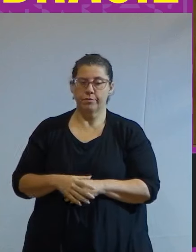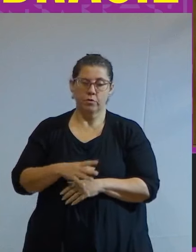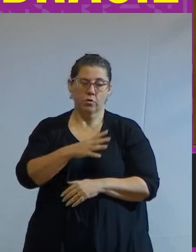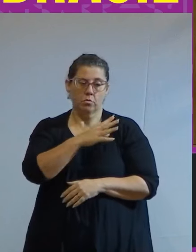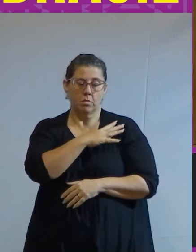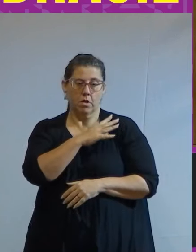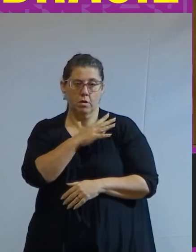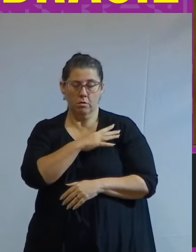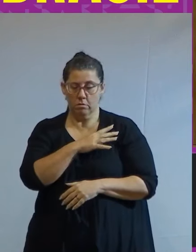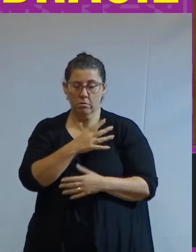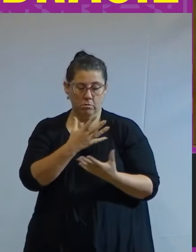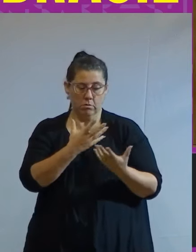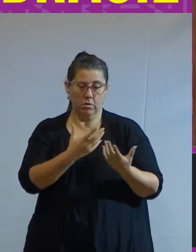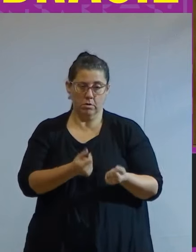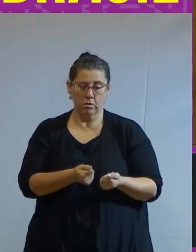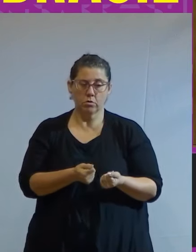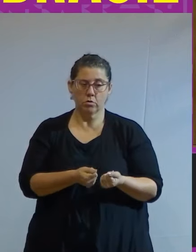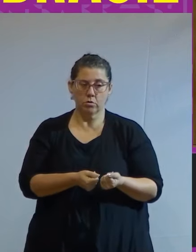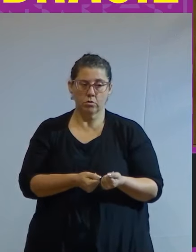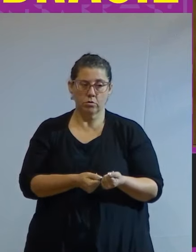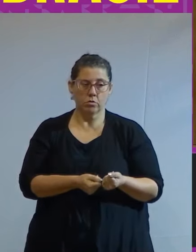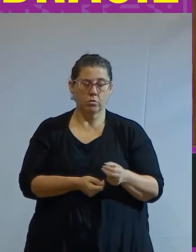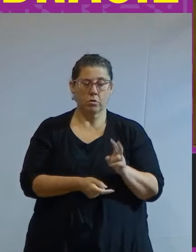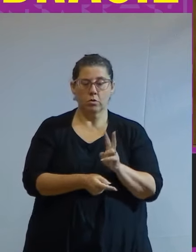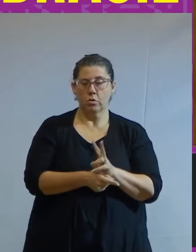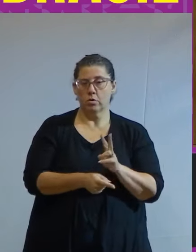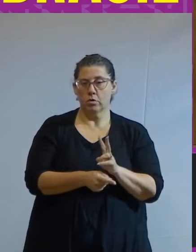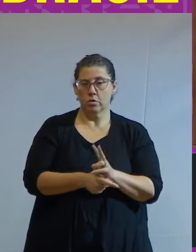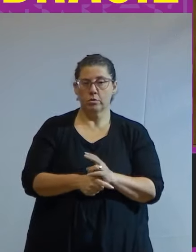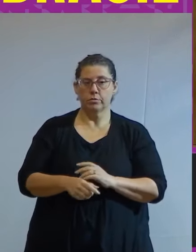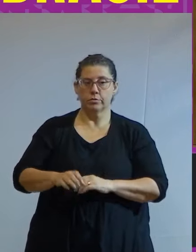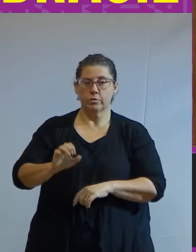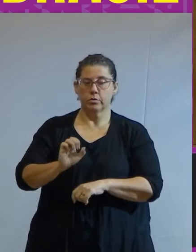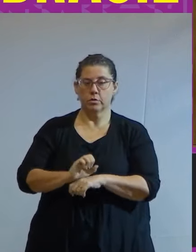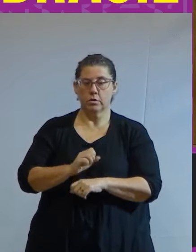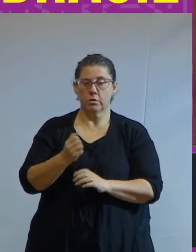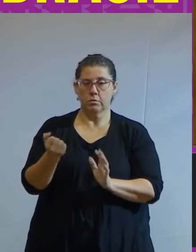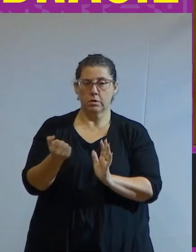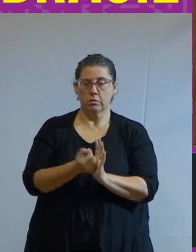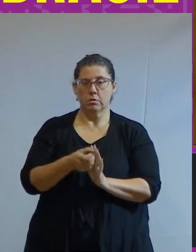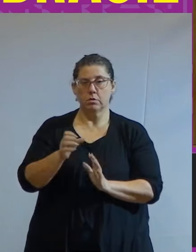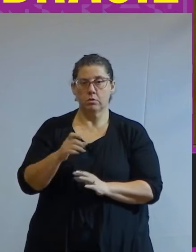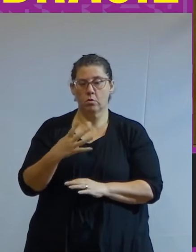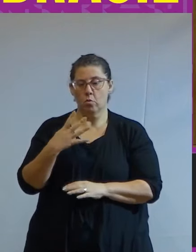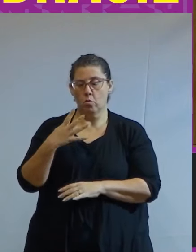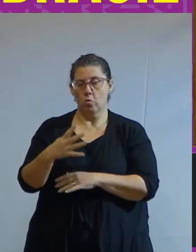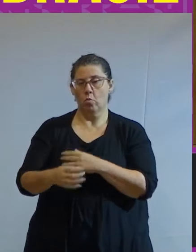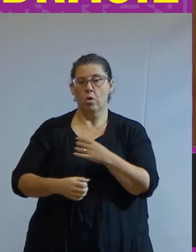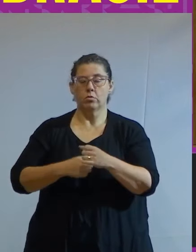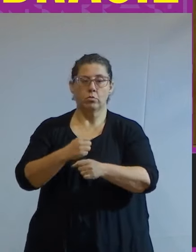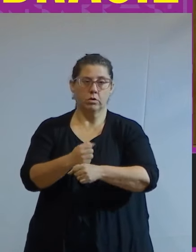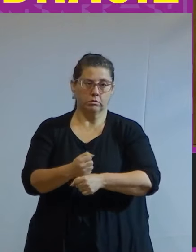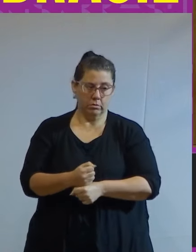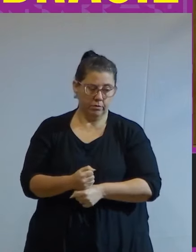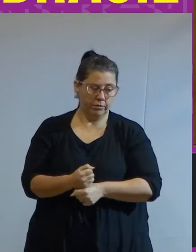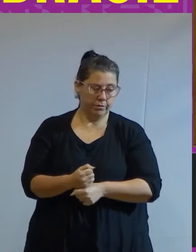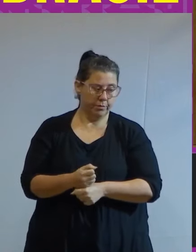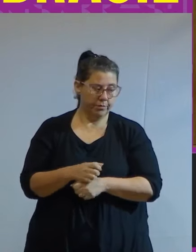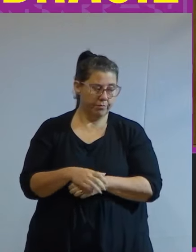então assumiram o comando do Estado patrimonial apenas para quatro anos depois